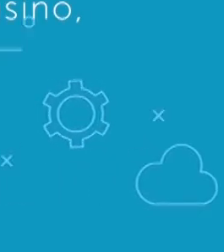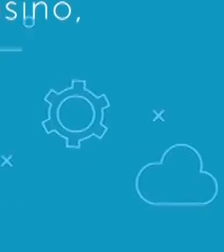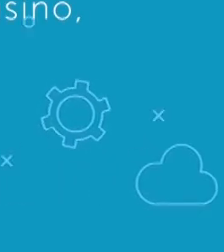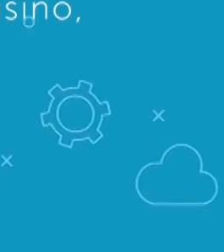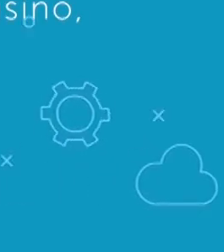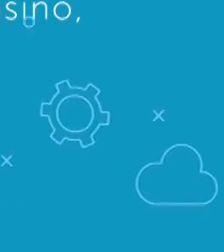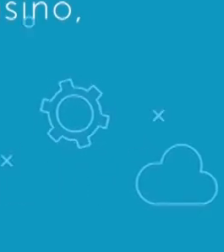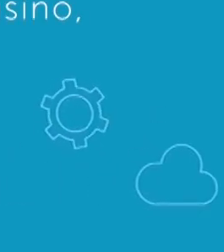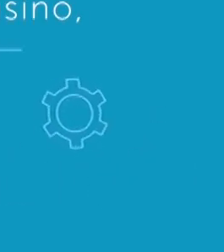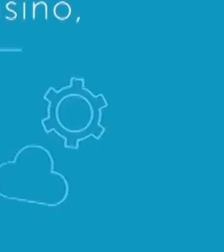Transcrição Legendas Quintena Coelho e